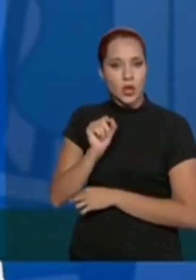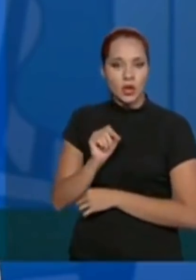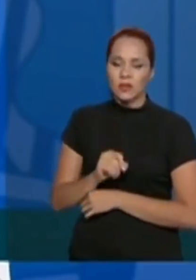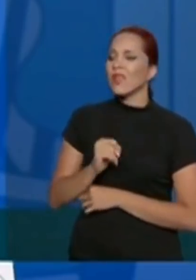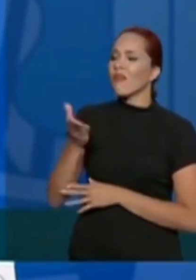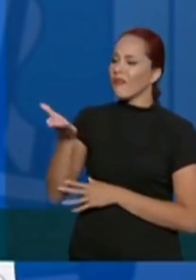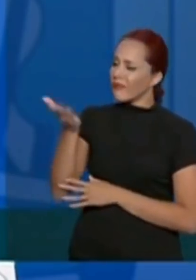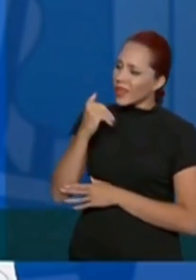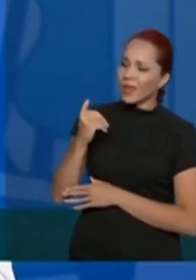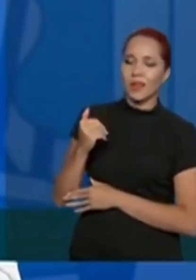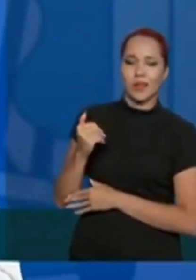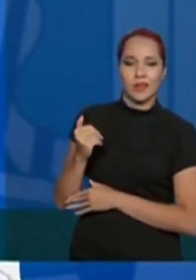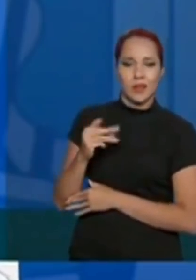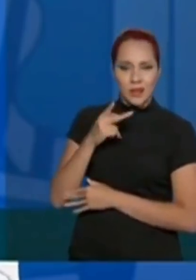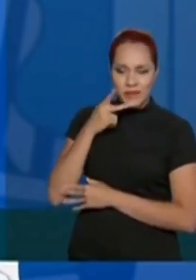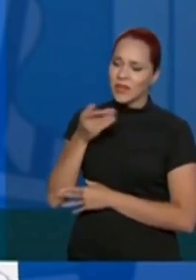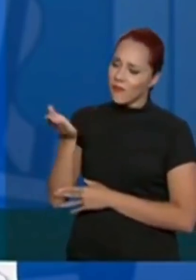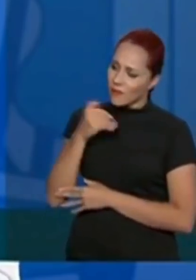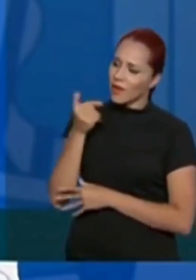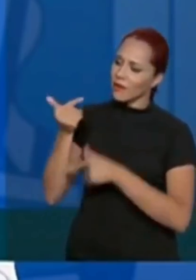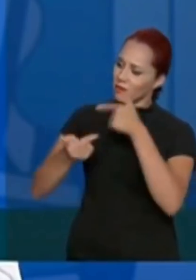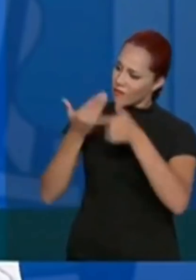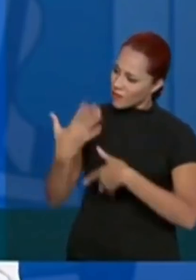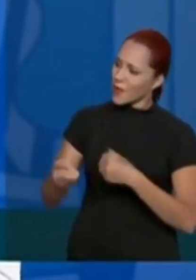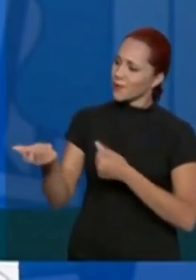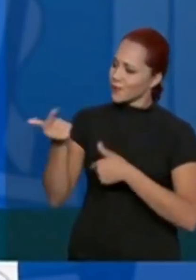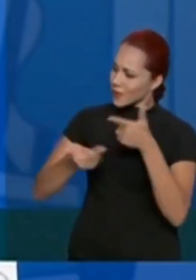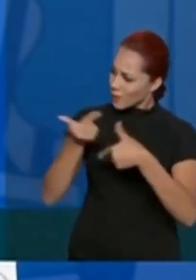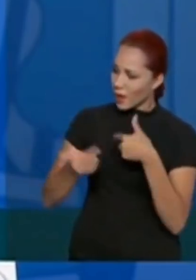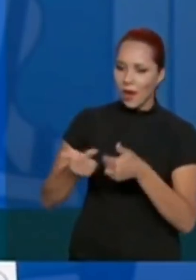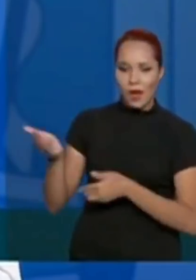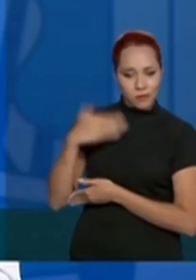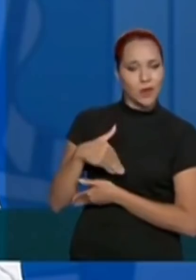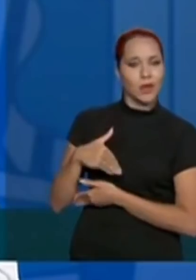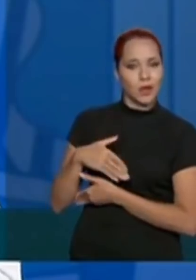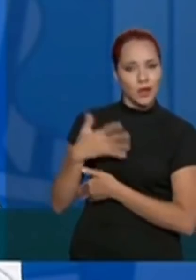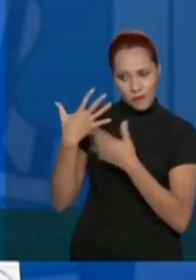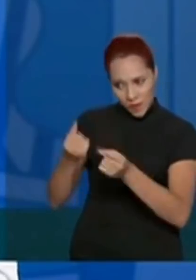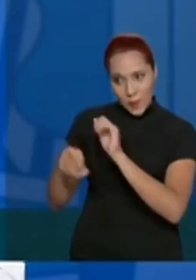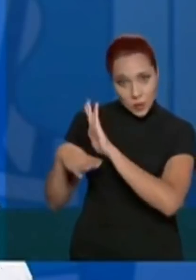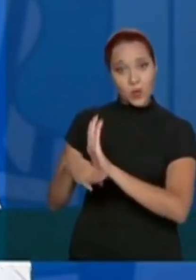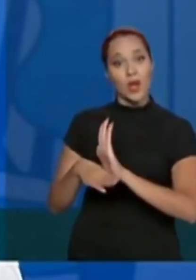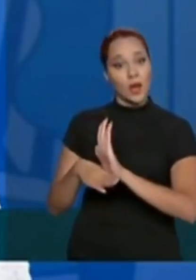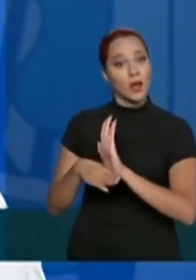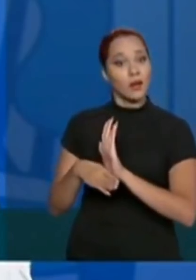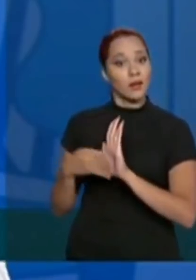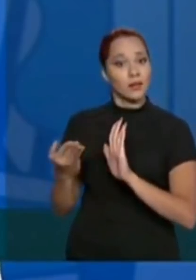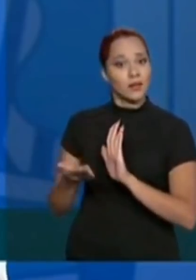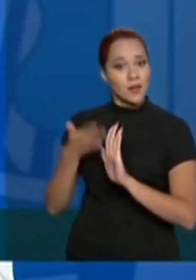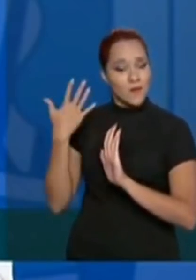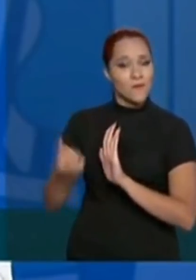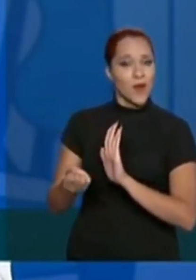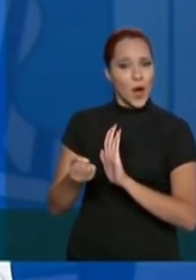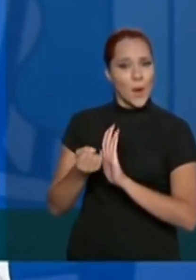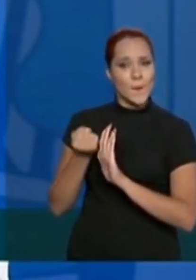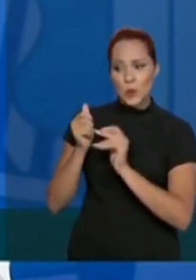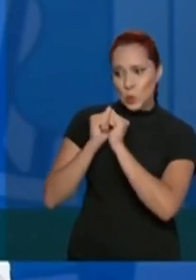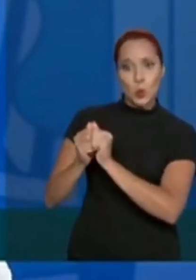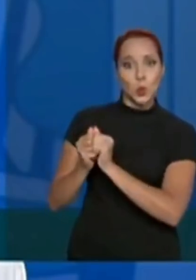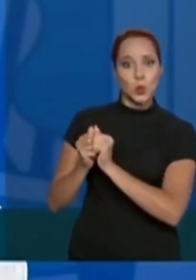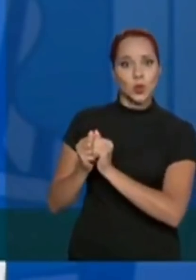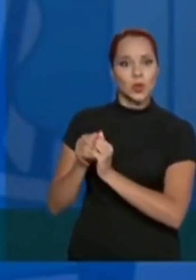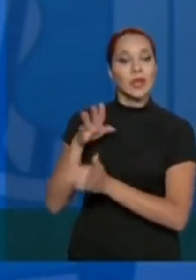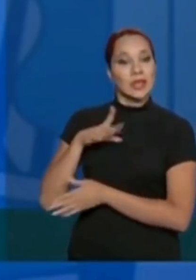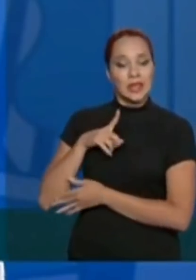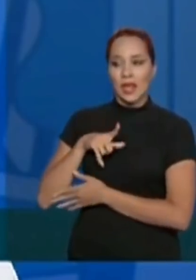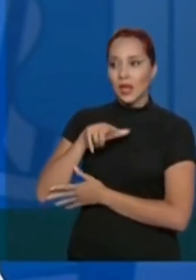venha, vamos trabalhar, venha aí, pô, vamos ajudar, gente, vamos remar. A gente tem um